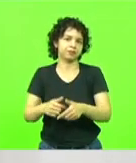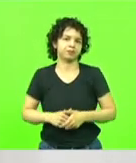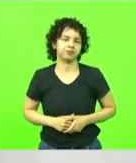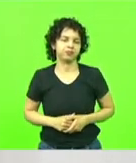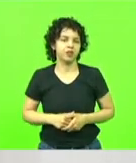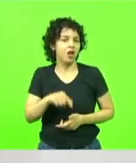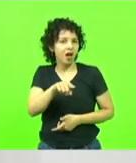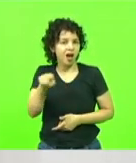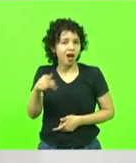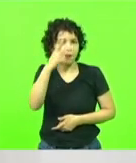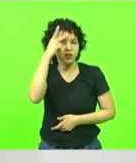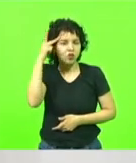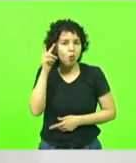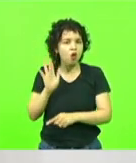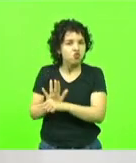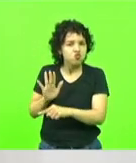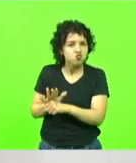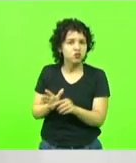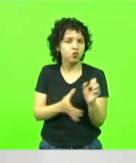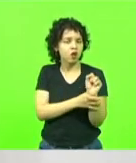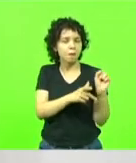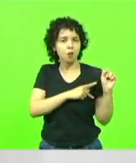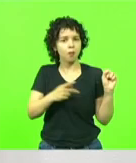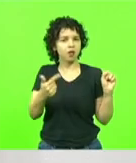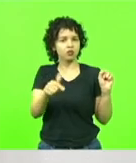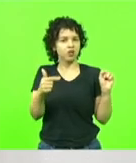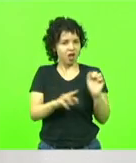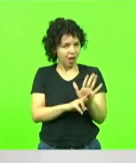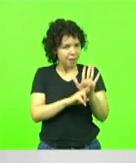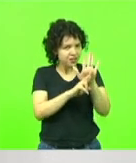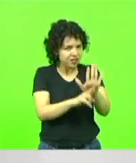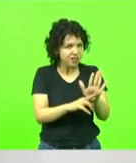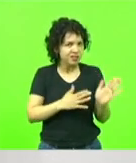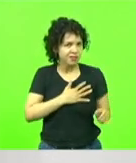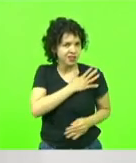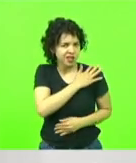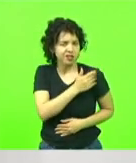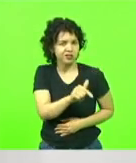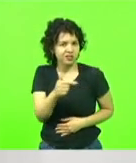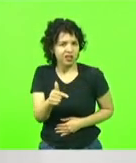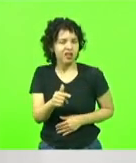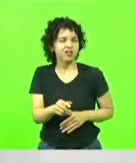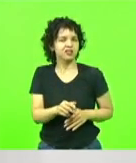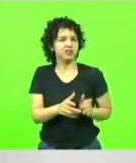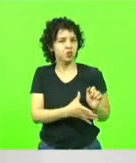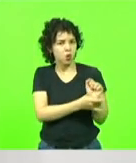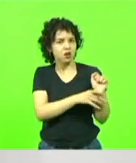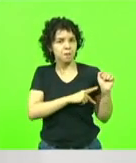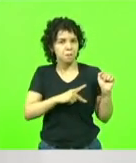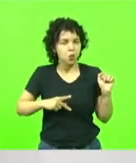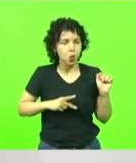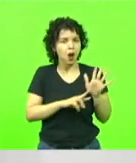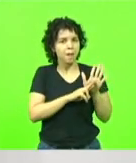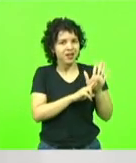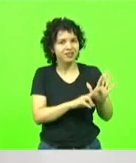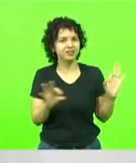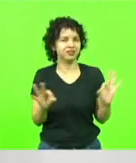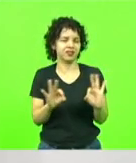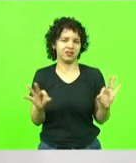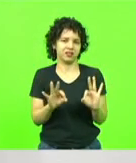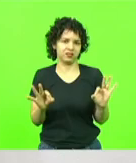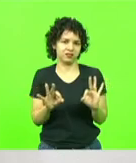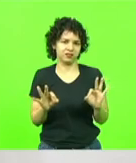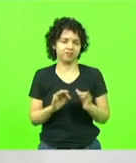a segurança pública não representam os militares estaduais e, muito menos, a segurança pública estadual, pois quem gosta